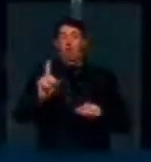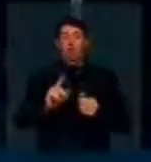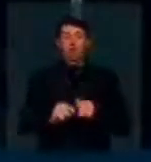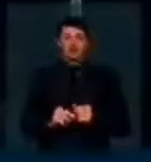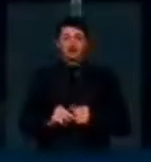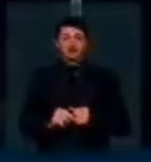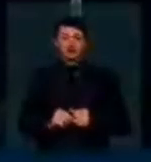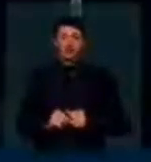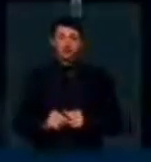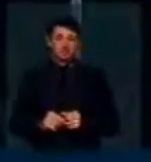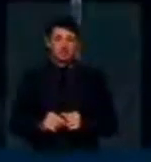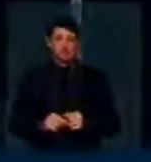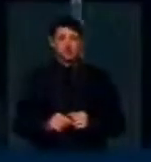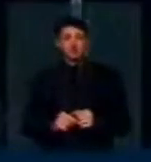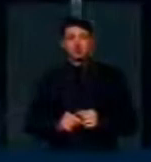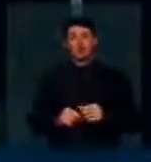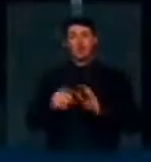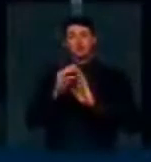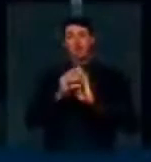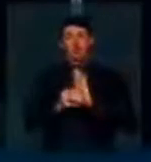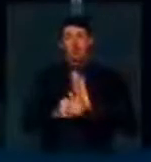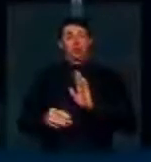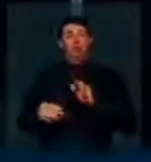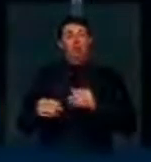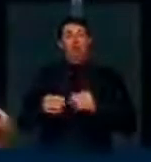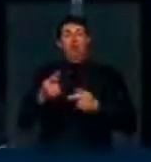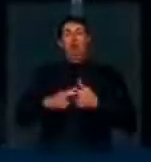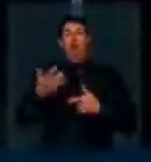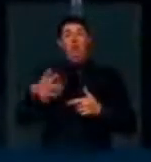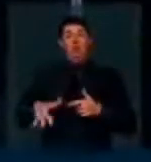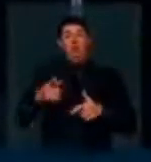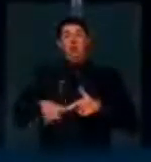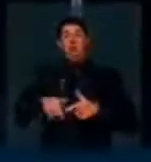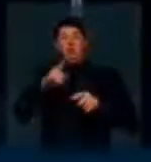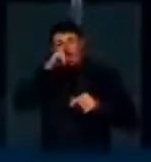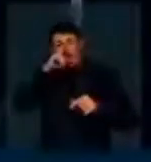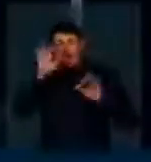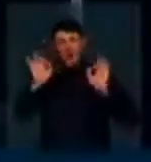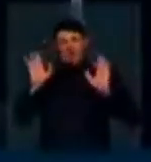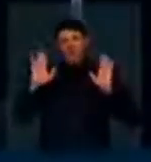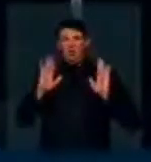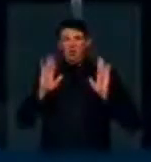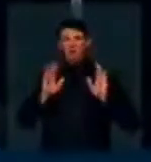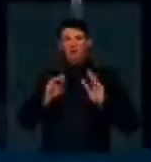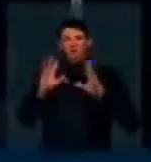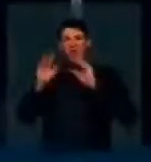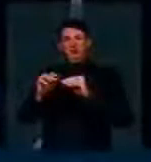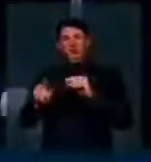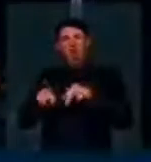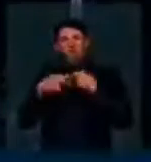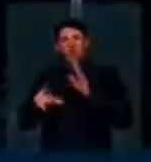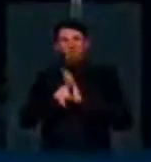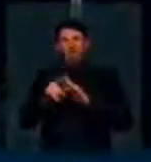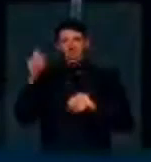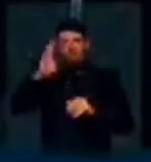nos seus provedores de conteúdo para não terem qualquer tipo de risco de atentário na legislação brasileira.